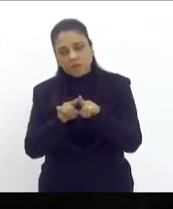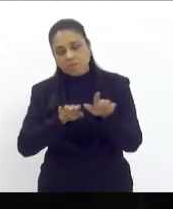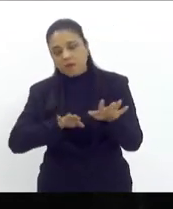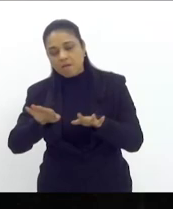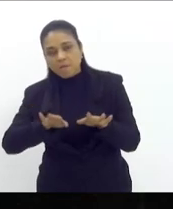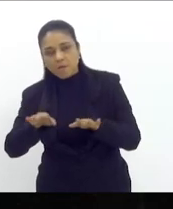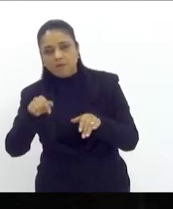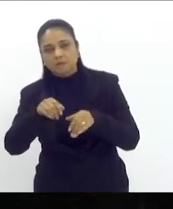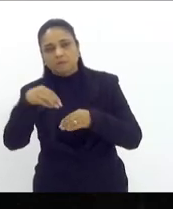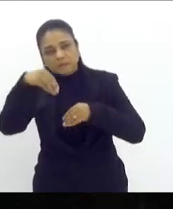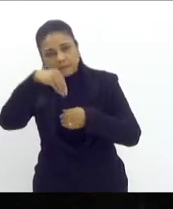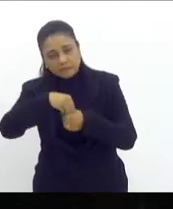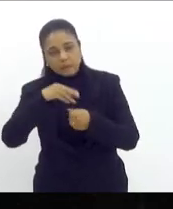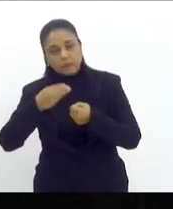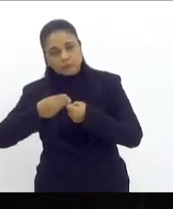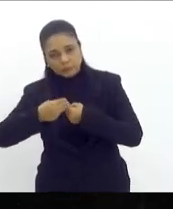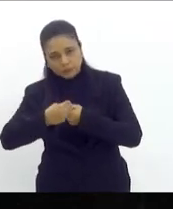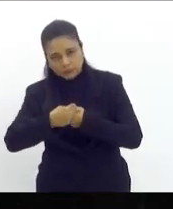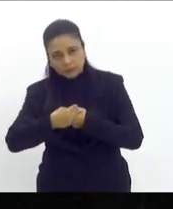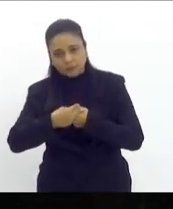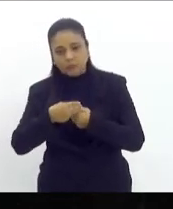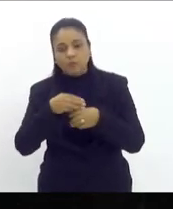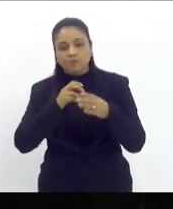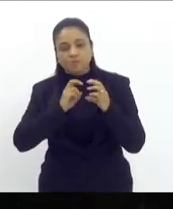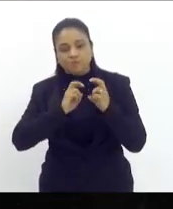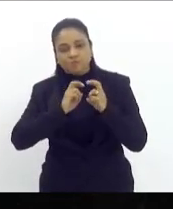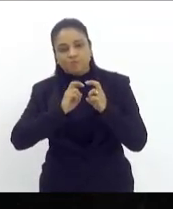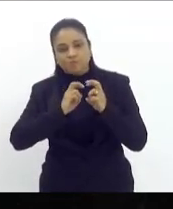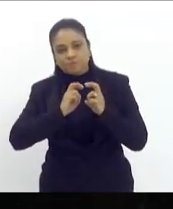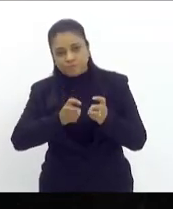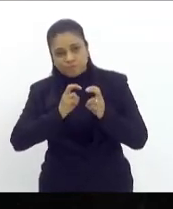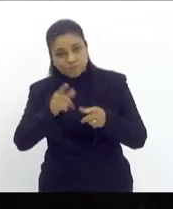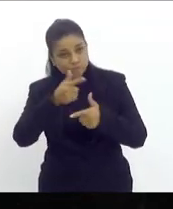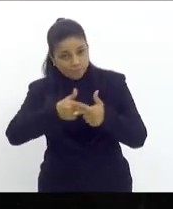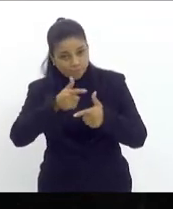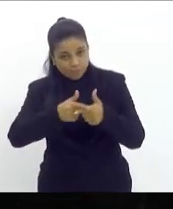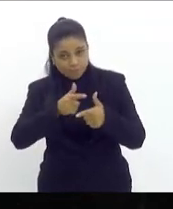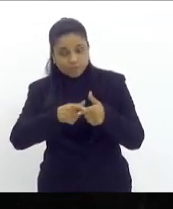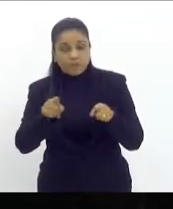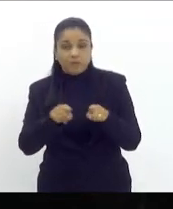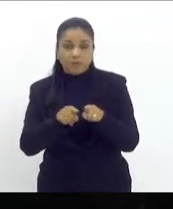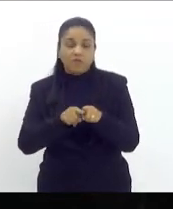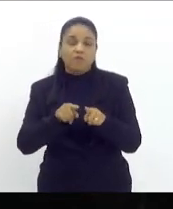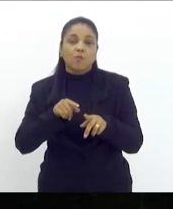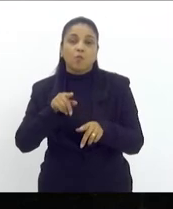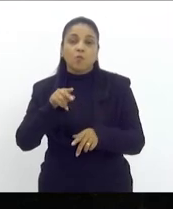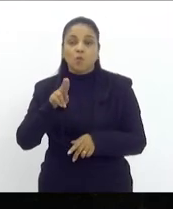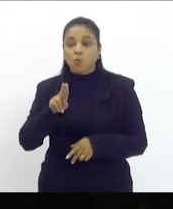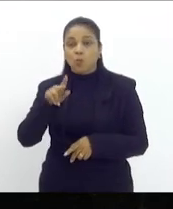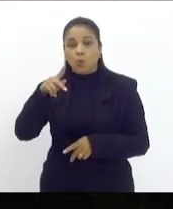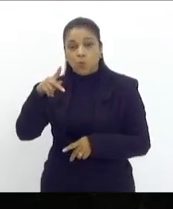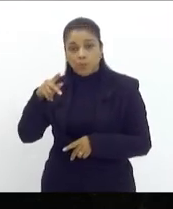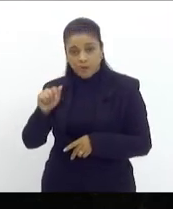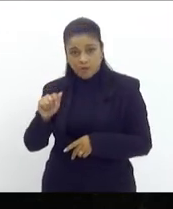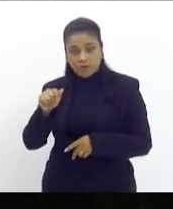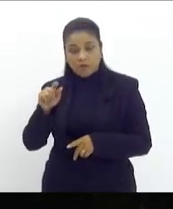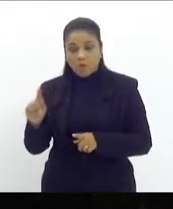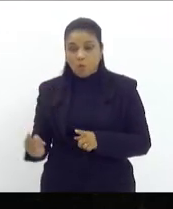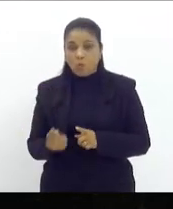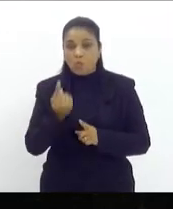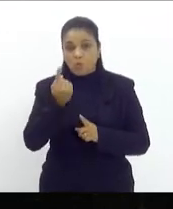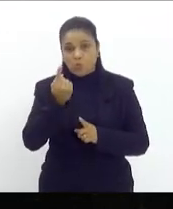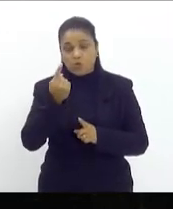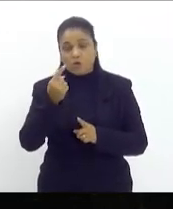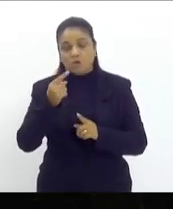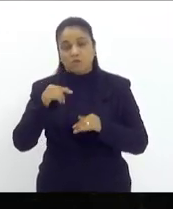com aquela situação ali da Supervia fomos também na UPA a única UPA da cidade de São